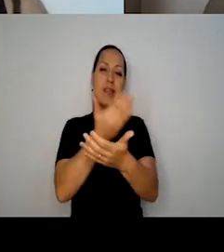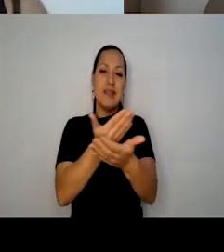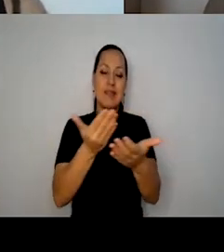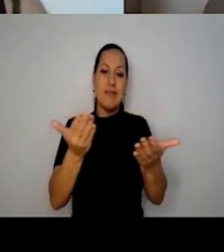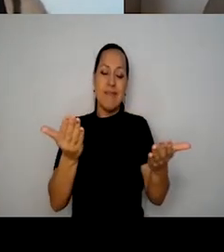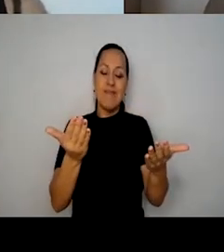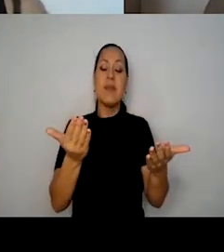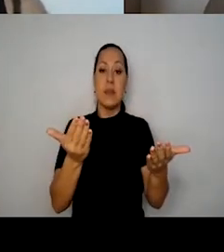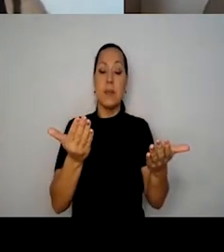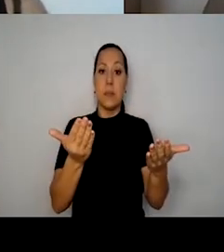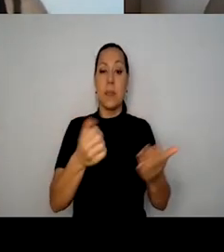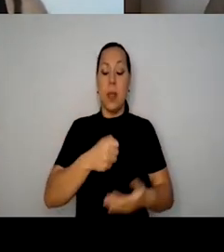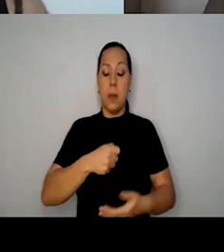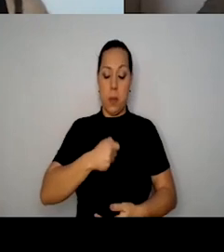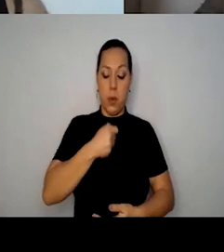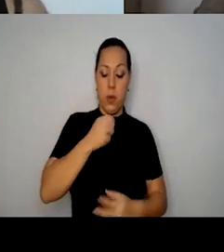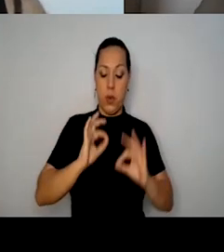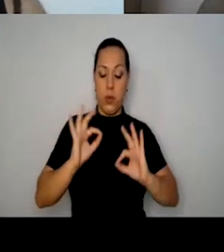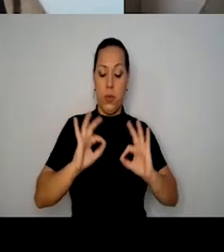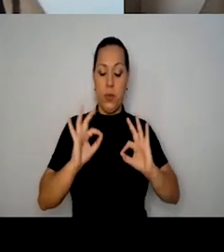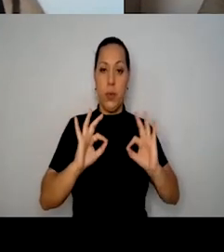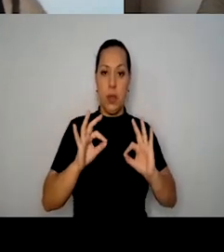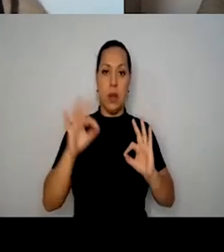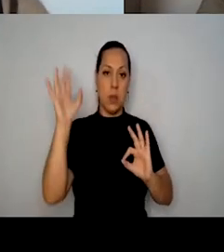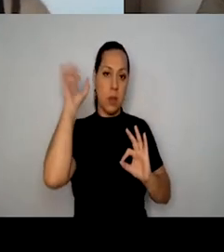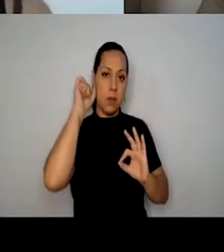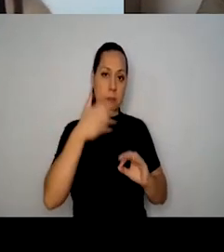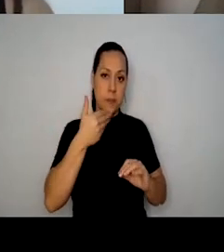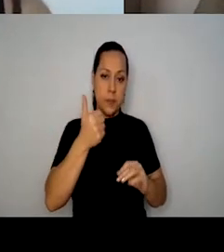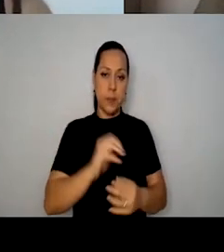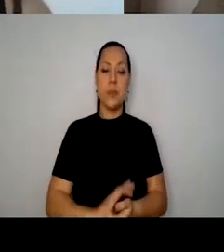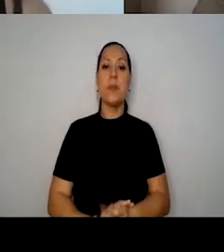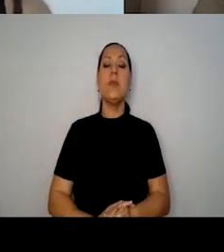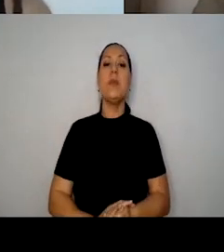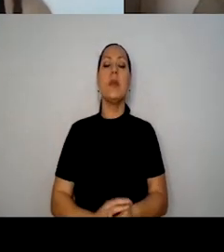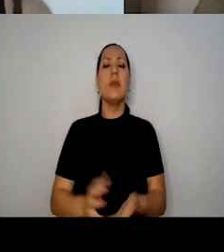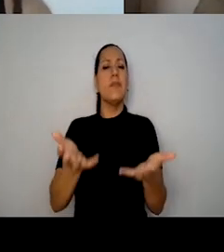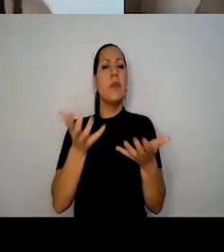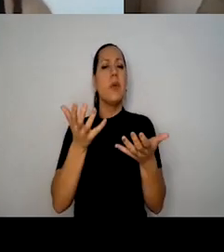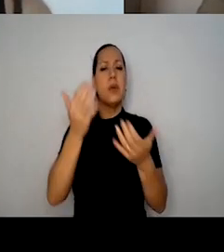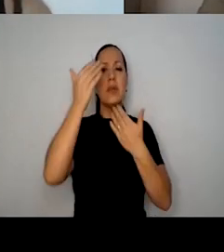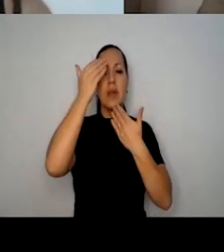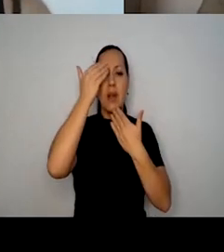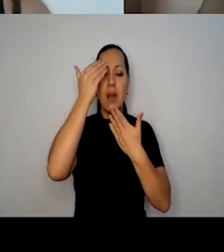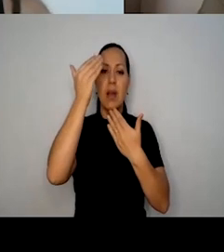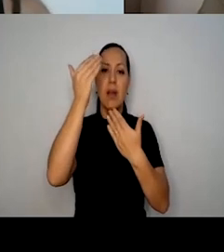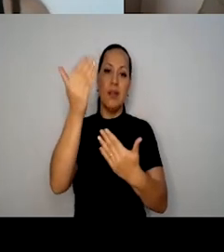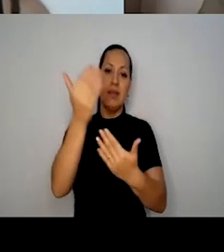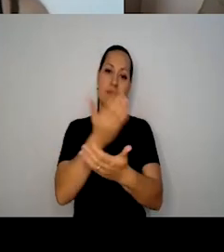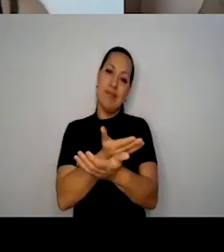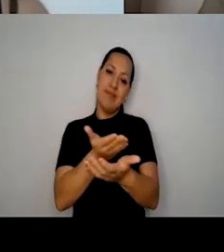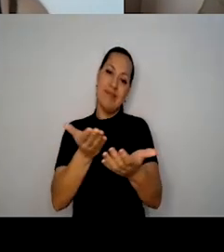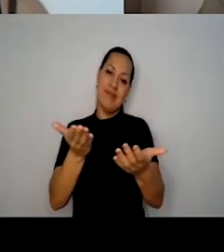vou subir aqui o microfone, que aí me escuta melhor, queria agradecer, a todas,